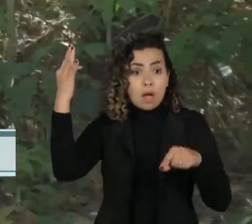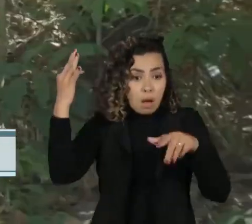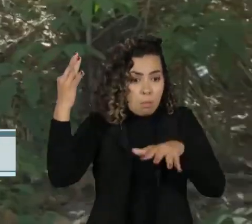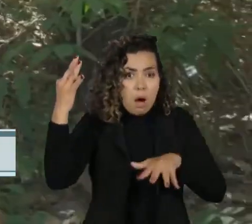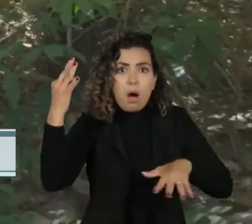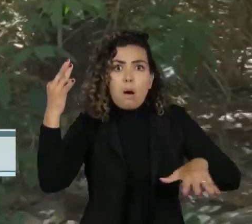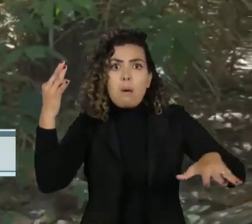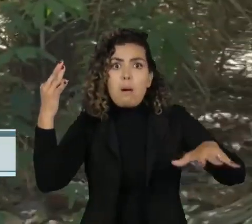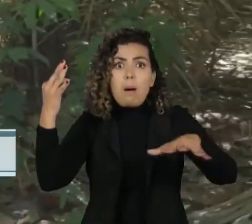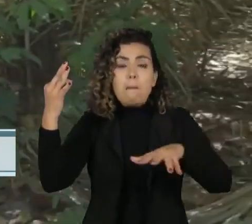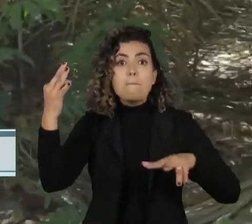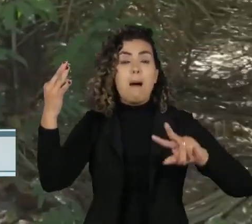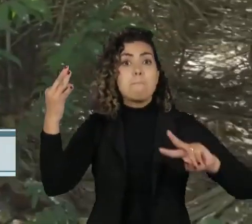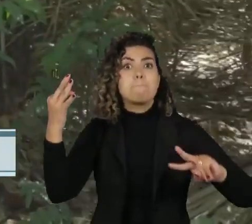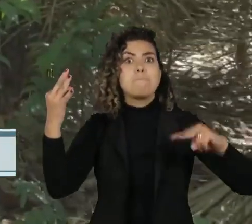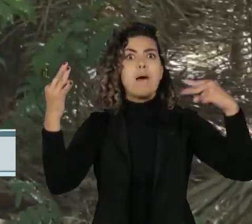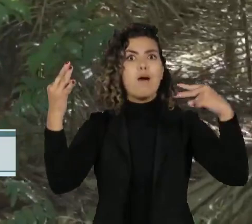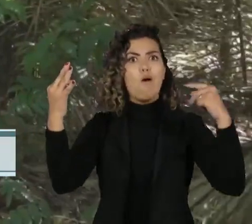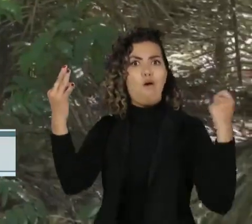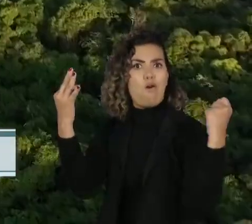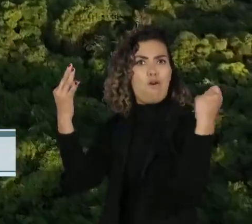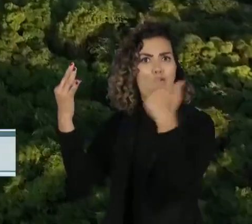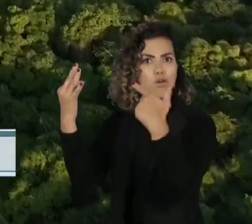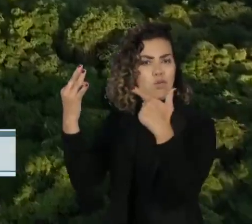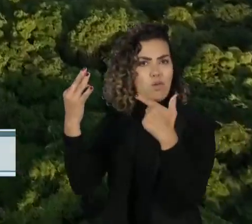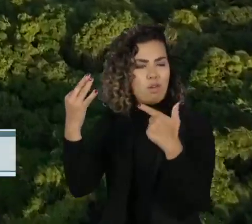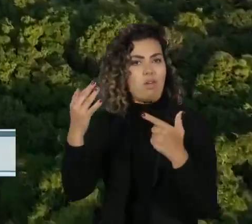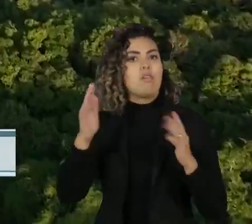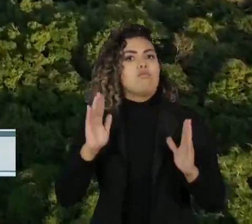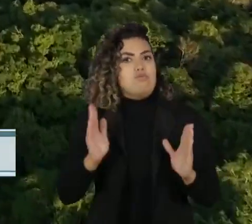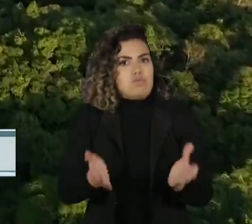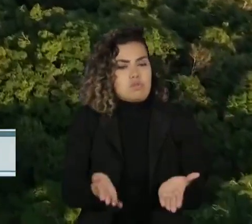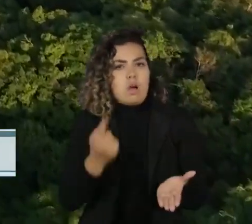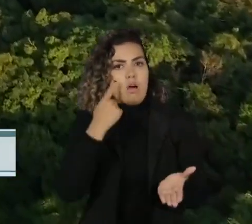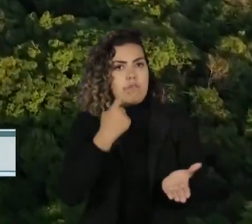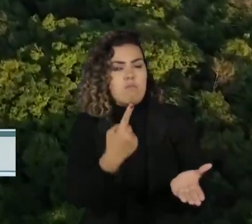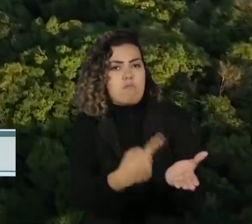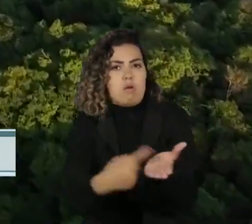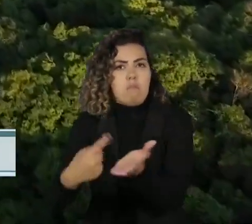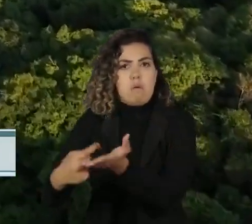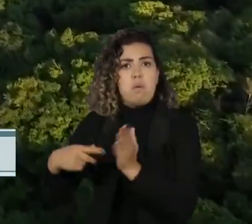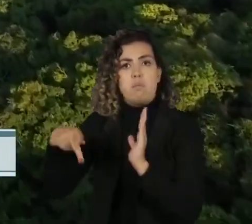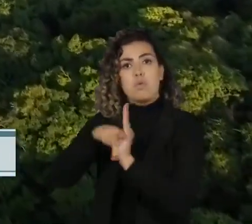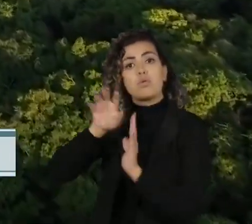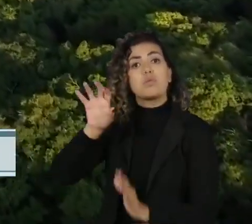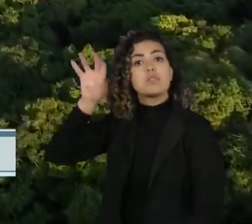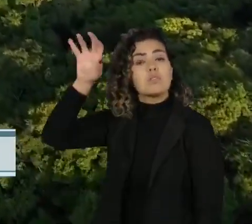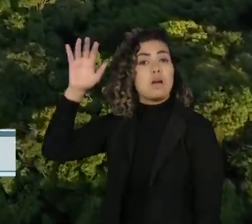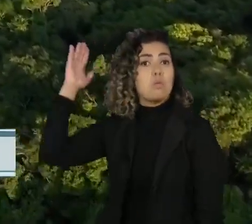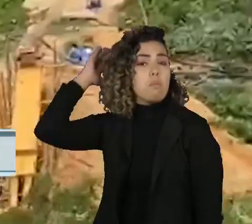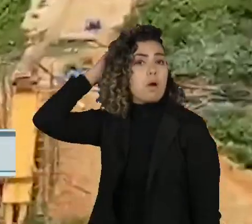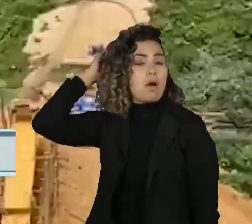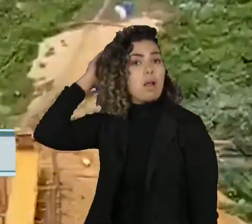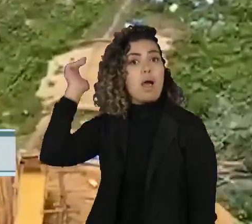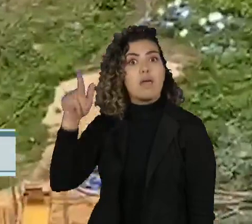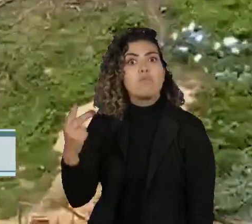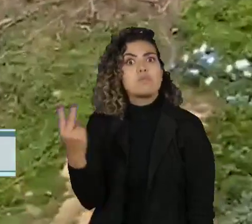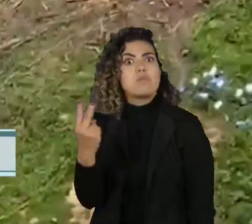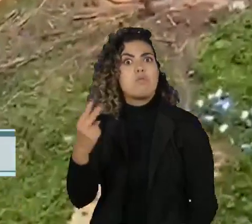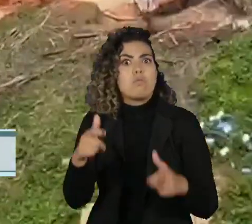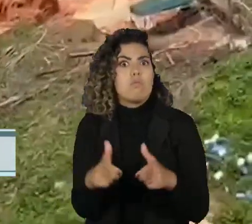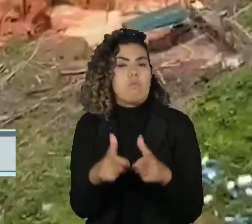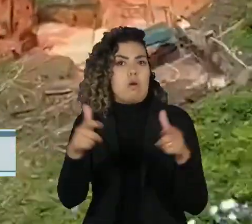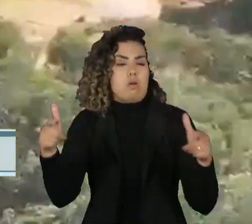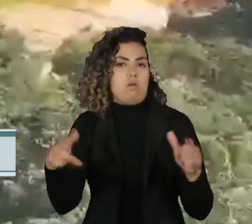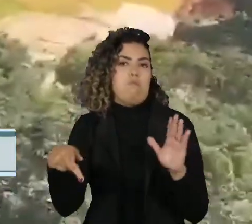maiores economias do mundo, ou a todo o território do estado do Pará, o segundo maior da Amazônia. O resultado